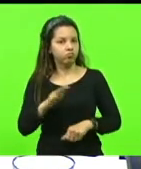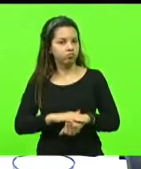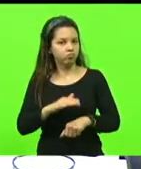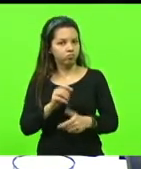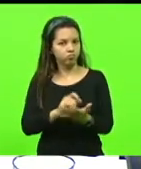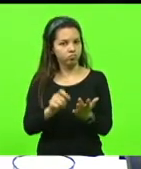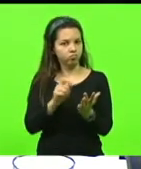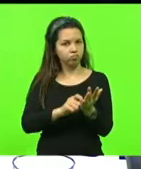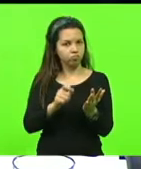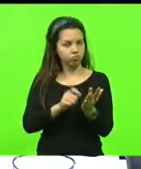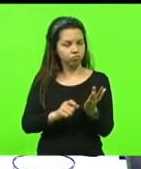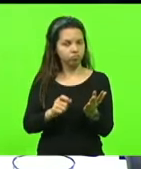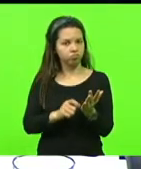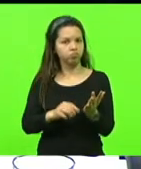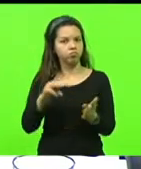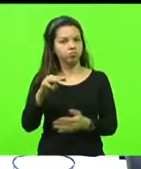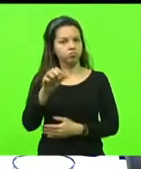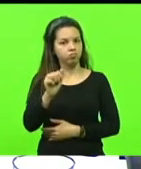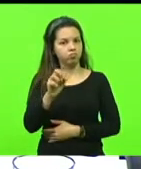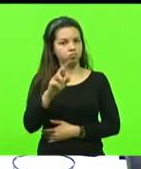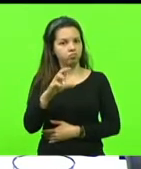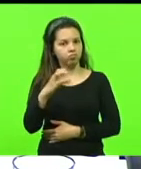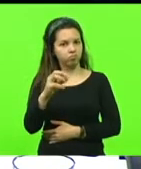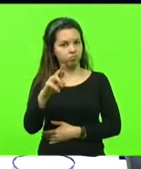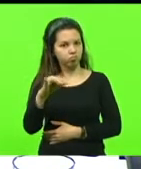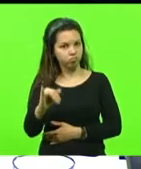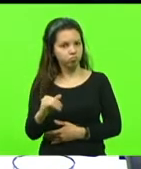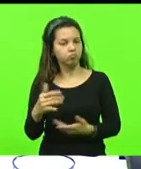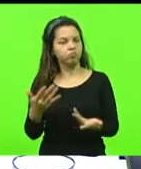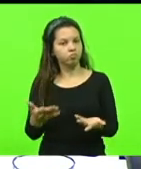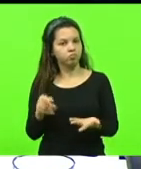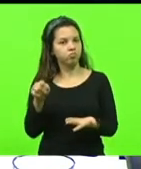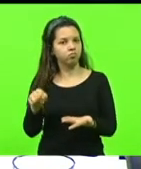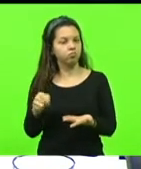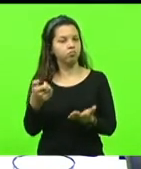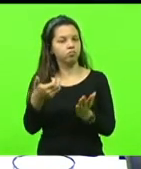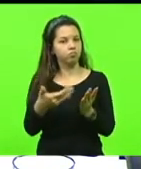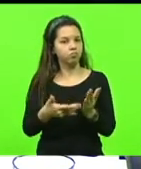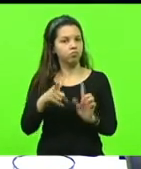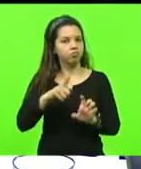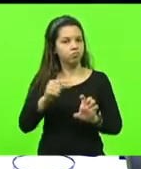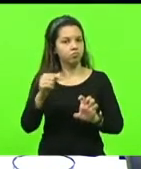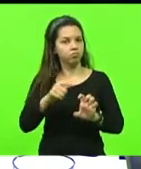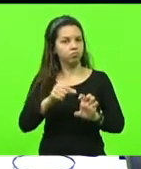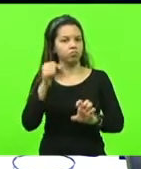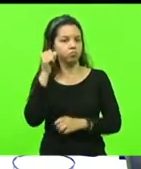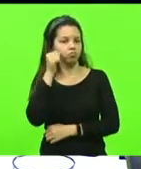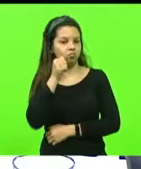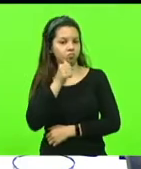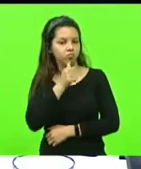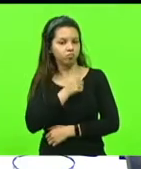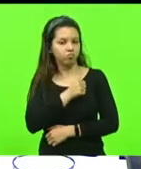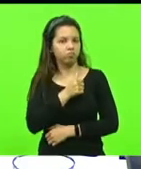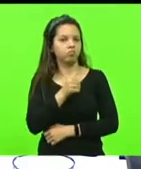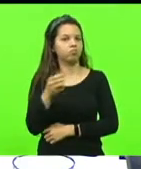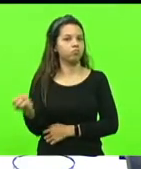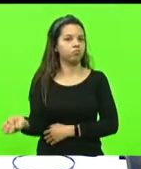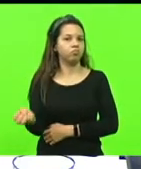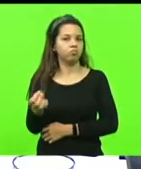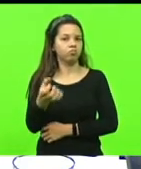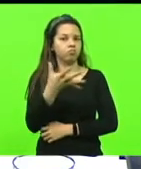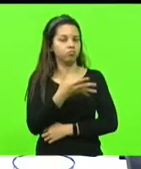capítulos, a MAP Cravo, ela trouxe empreendedorismo feminino, inovação e